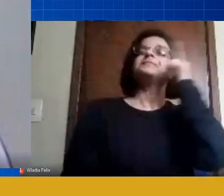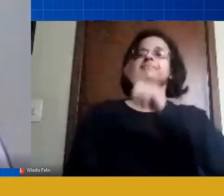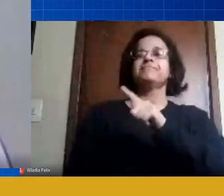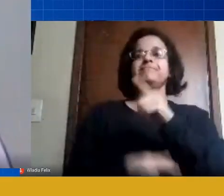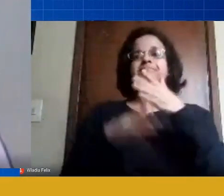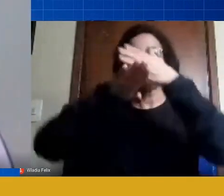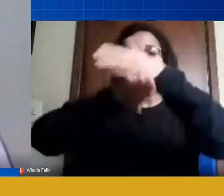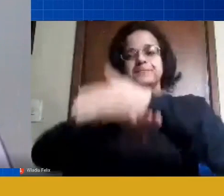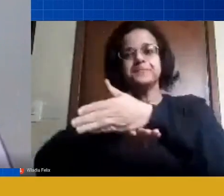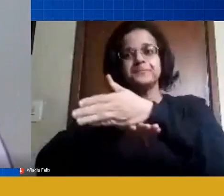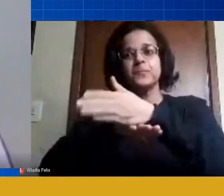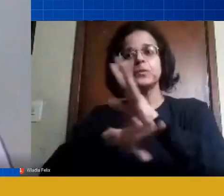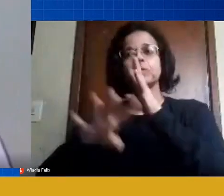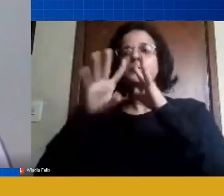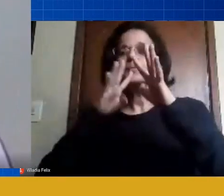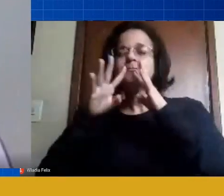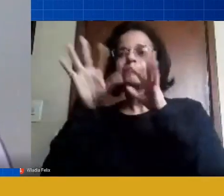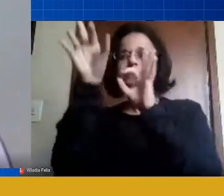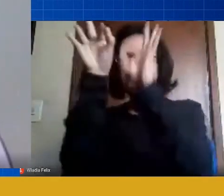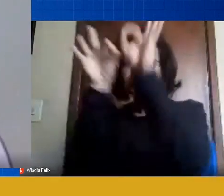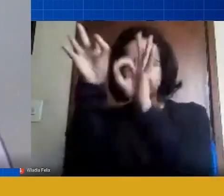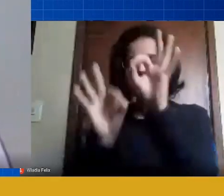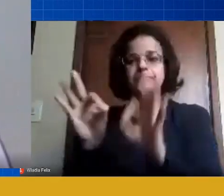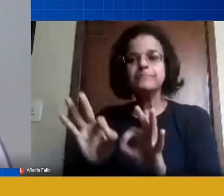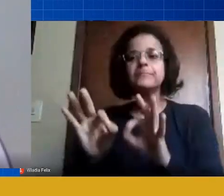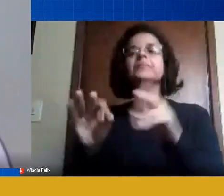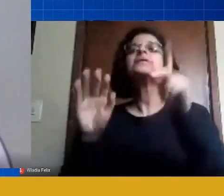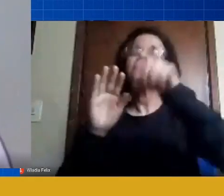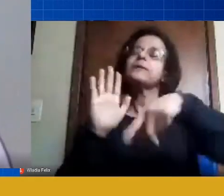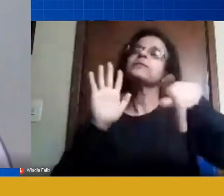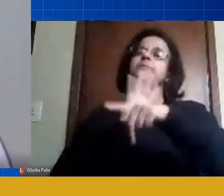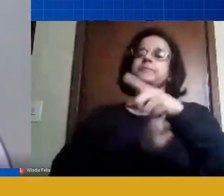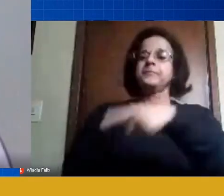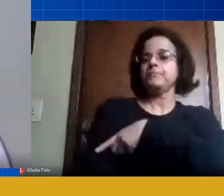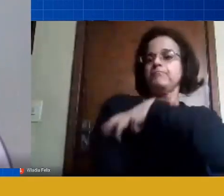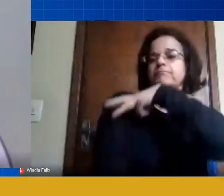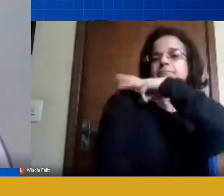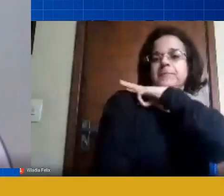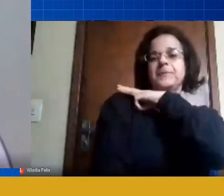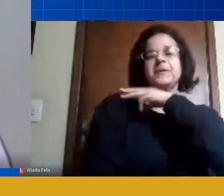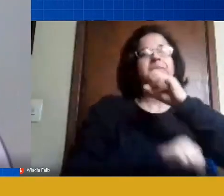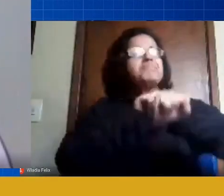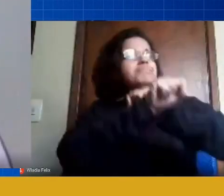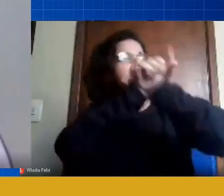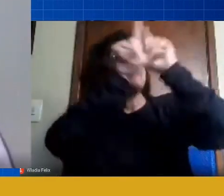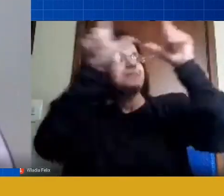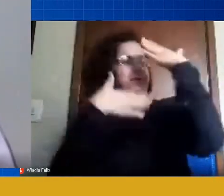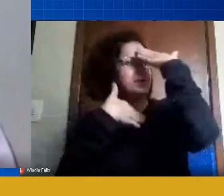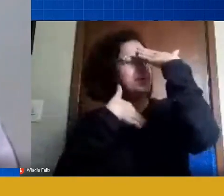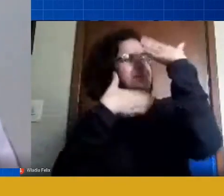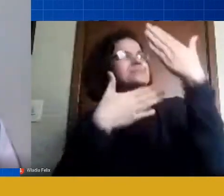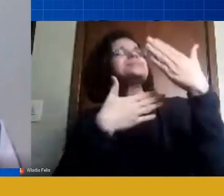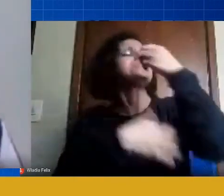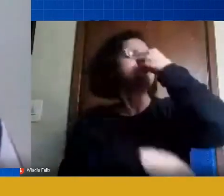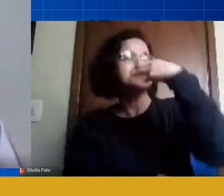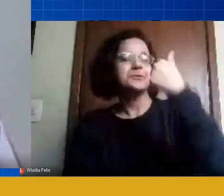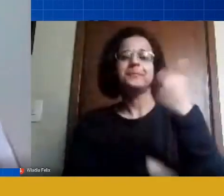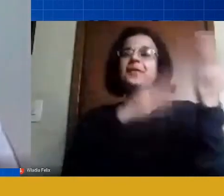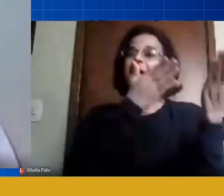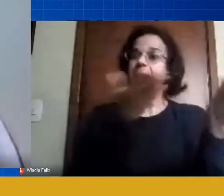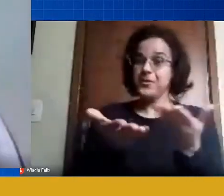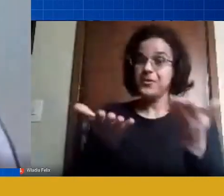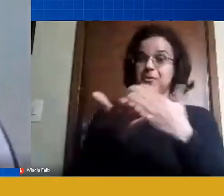sistematizado que a gente fala que é preciso fundamental muito, muito esclarecedora a sua fala muito, muito boa e vamos